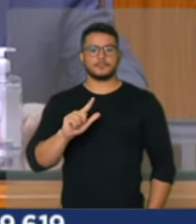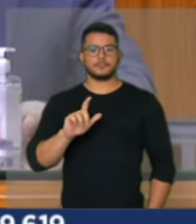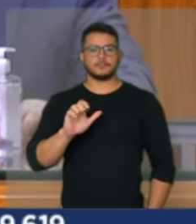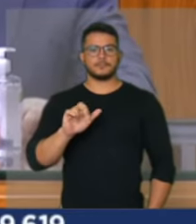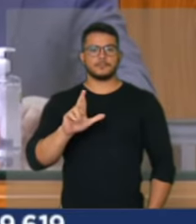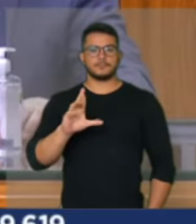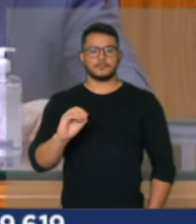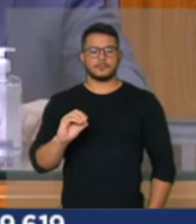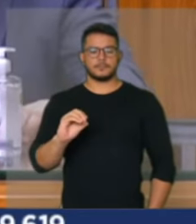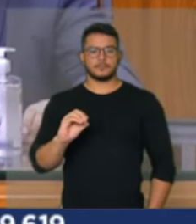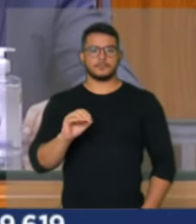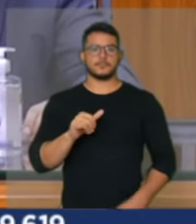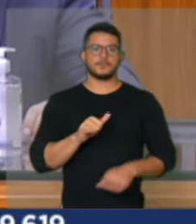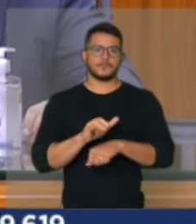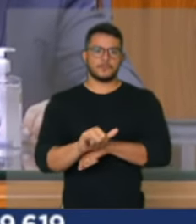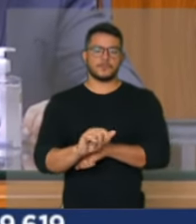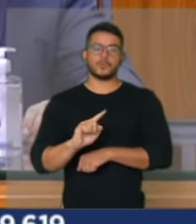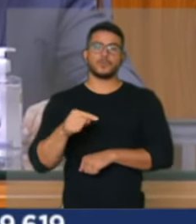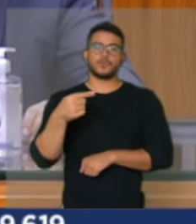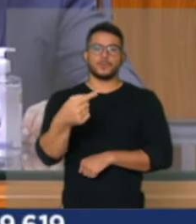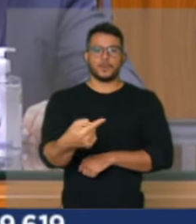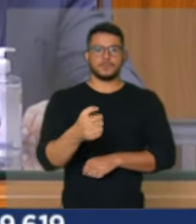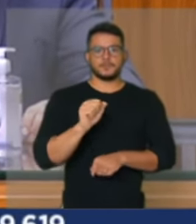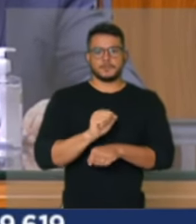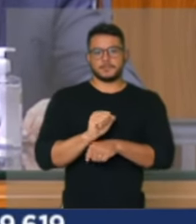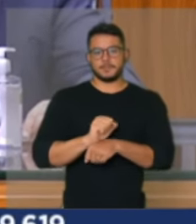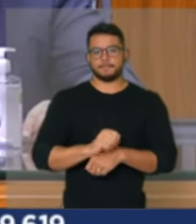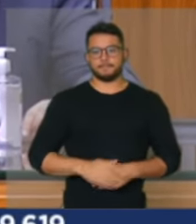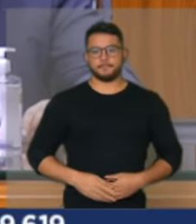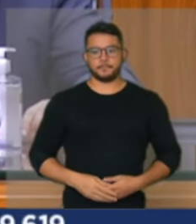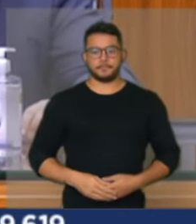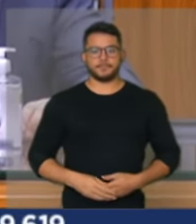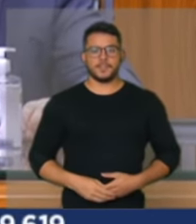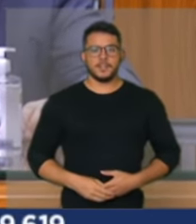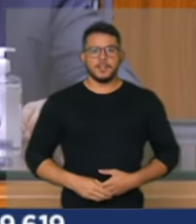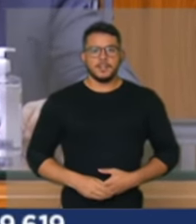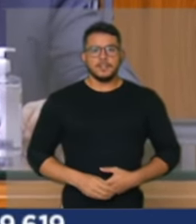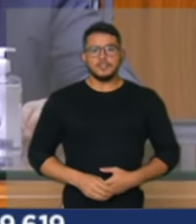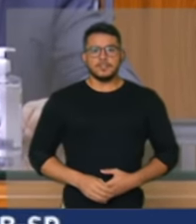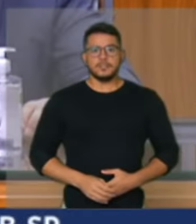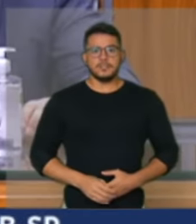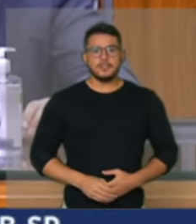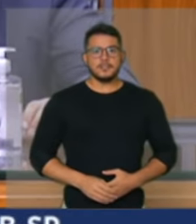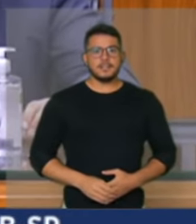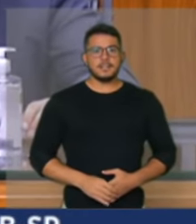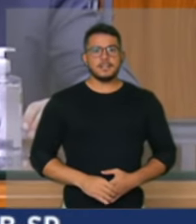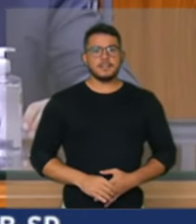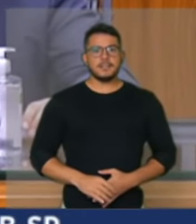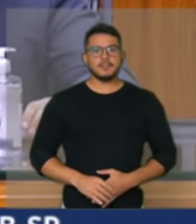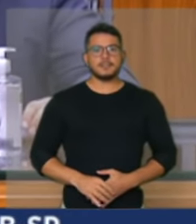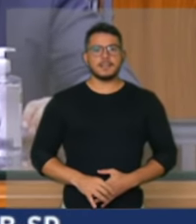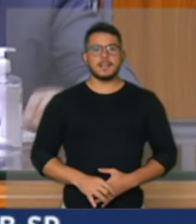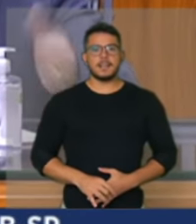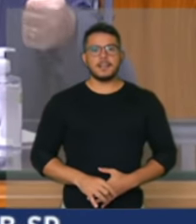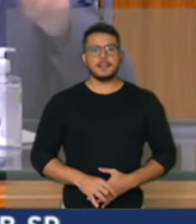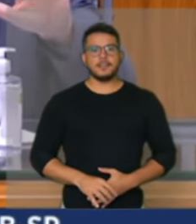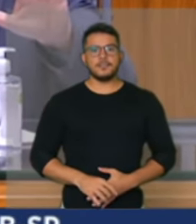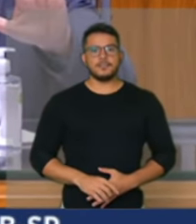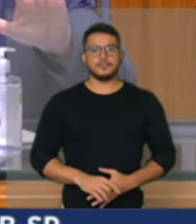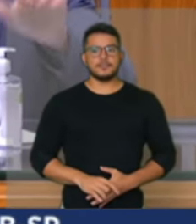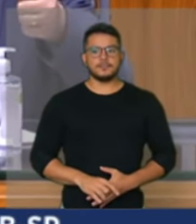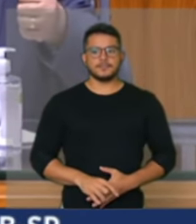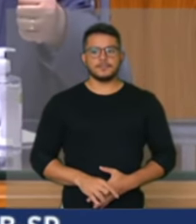Está ausente da sala virtual. Vamos ao próximo orador inscrito, deputado Sidney Leite.